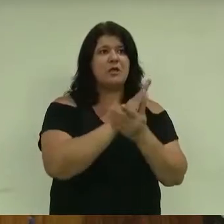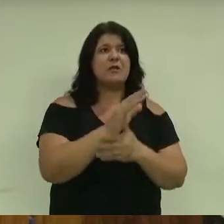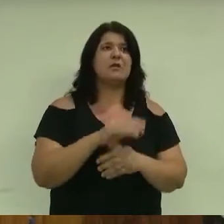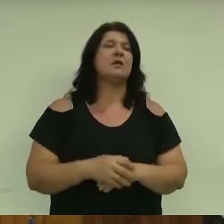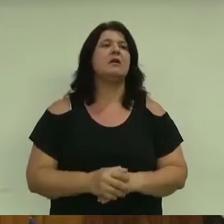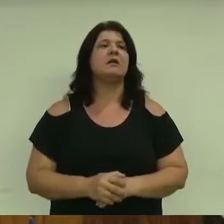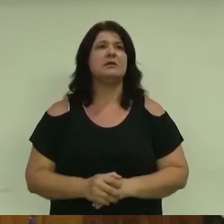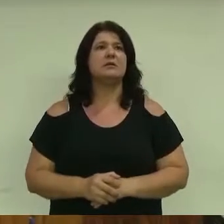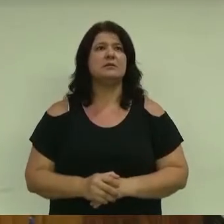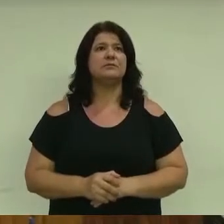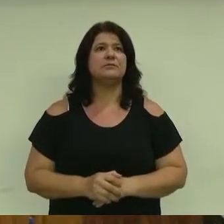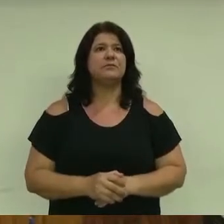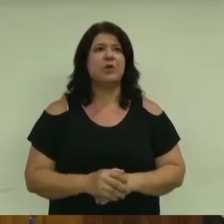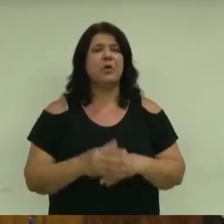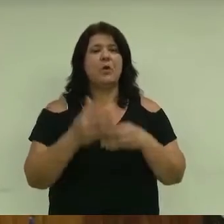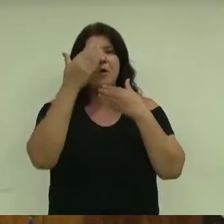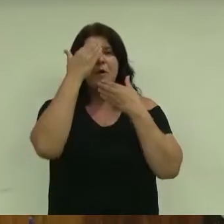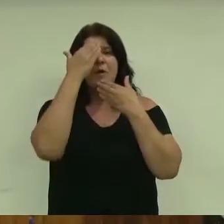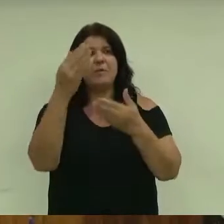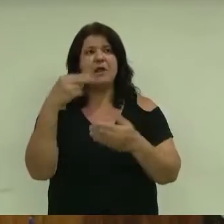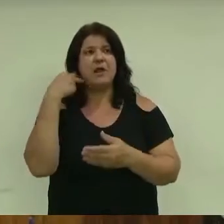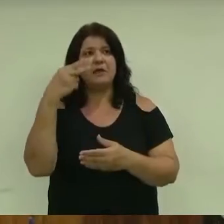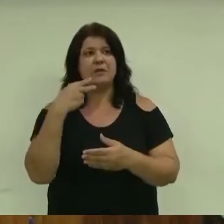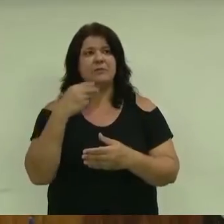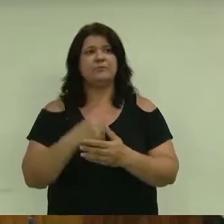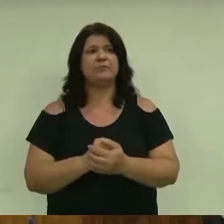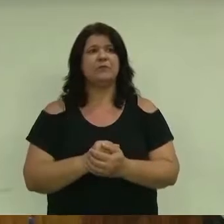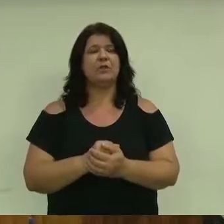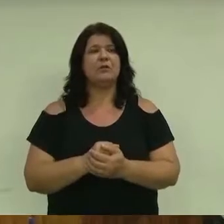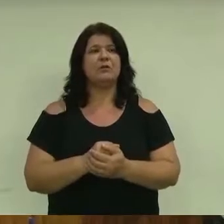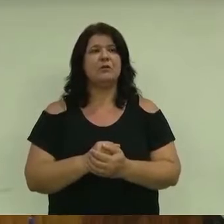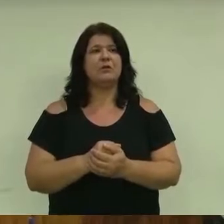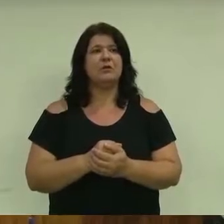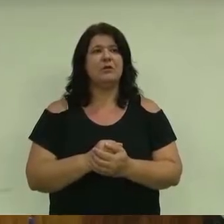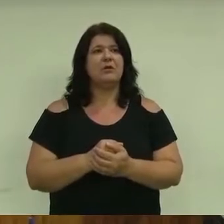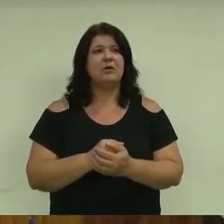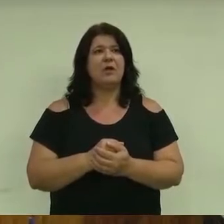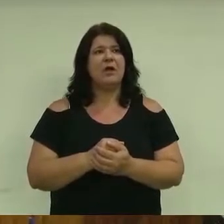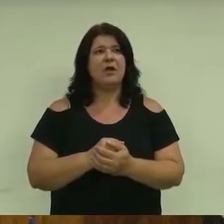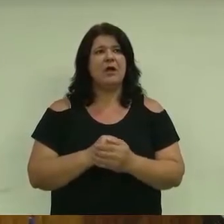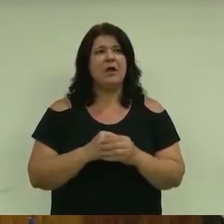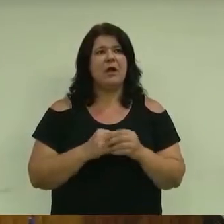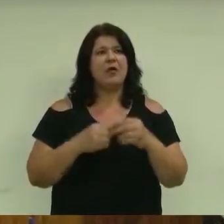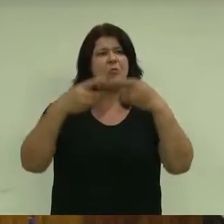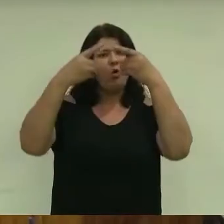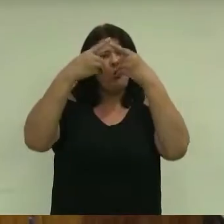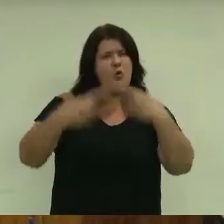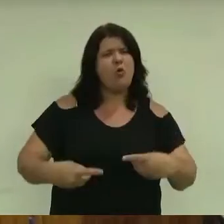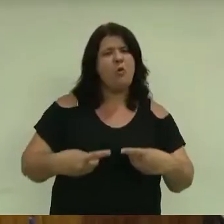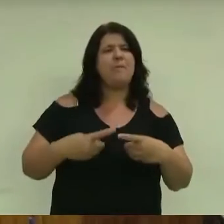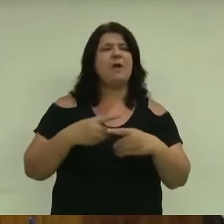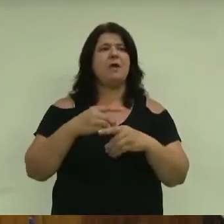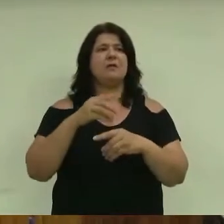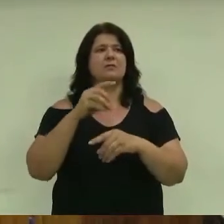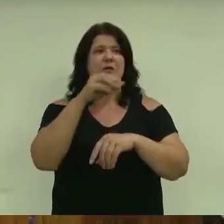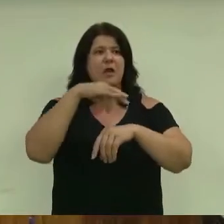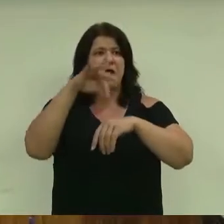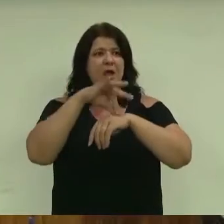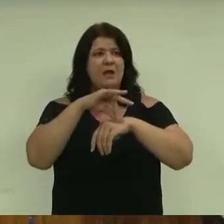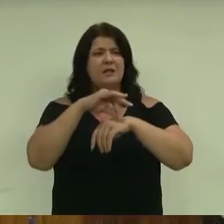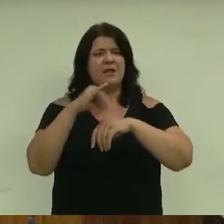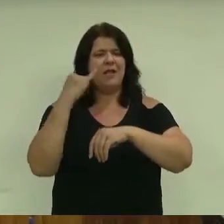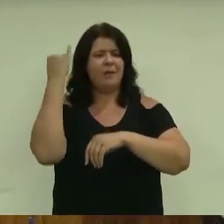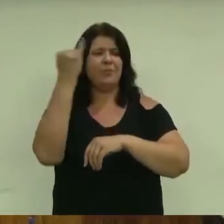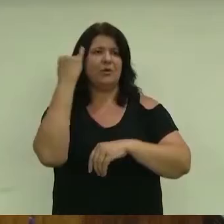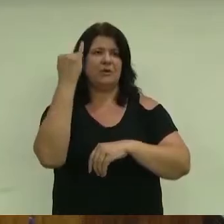Só enobrece o nosso trabalho. O combate à dengue é importante. Obrigado, Gordinho. O combate à dengue é importante. A gente está focado na questão da